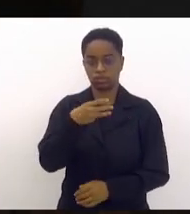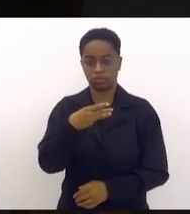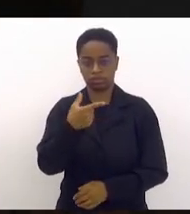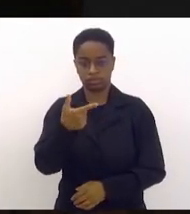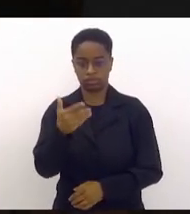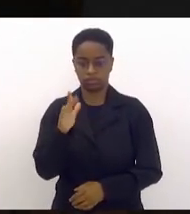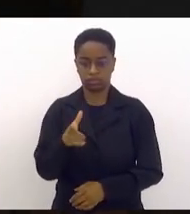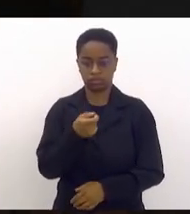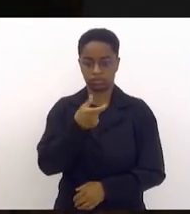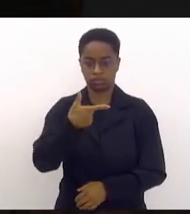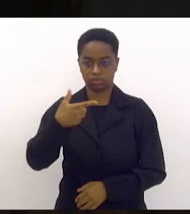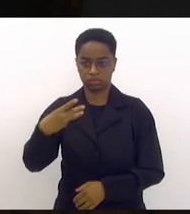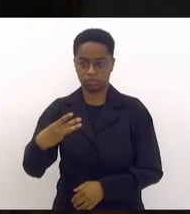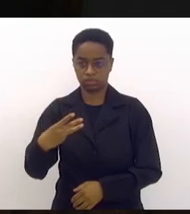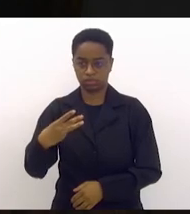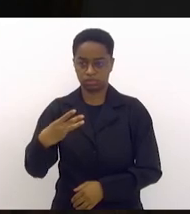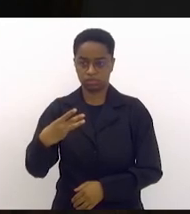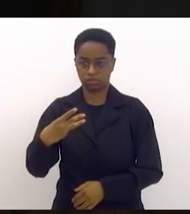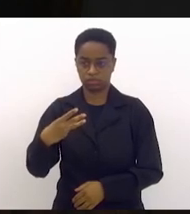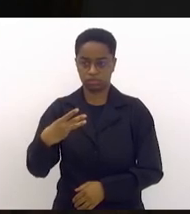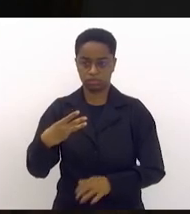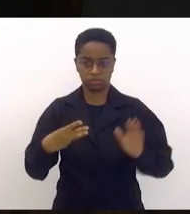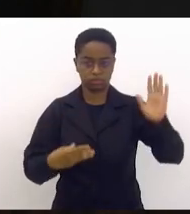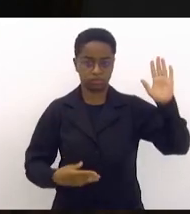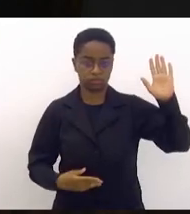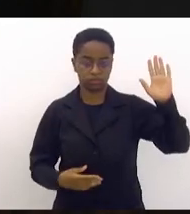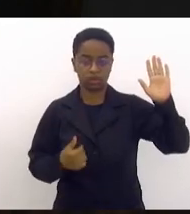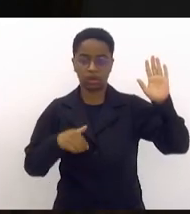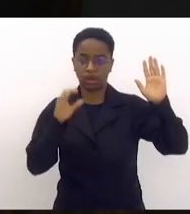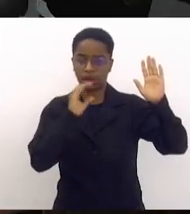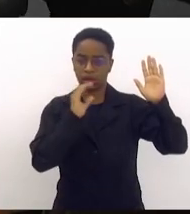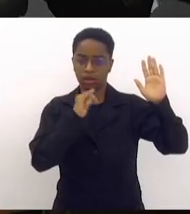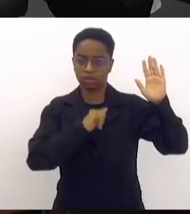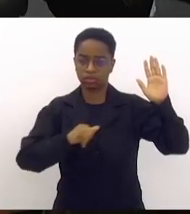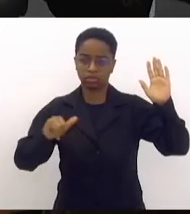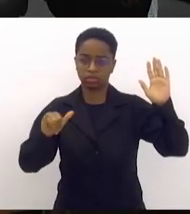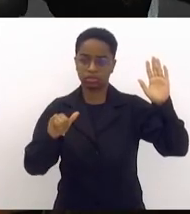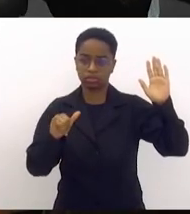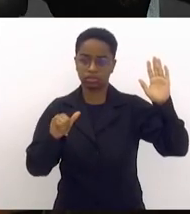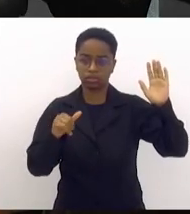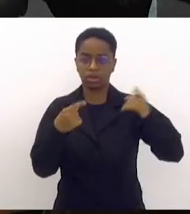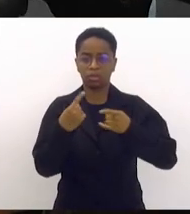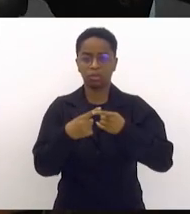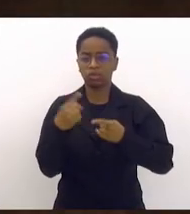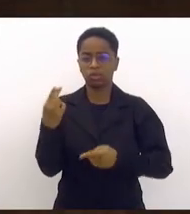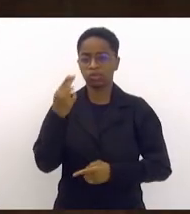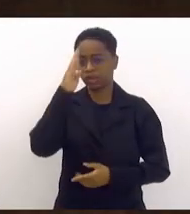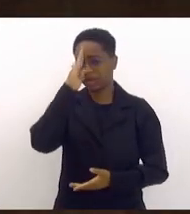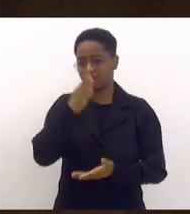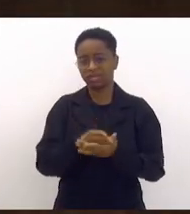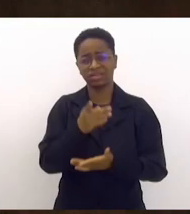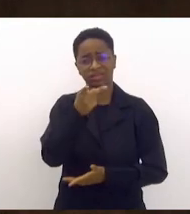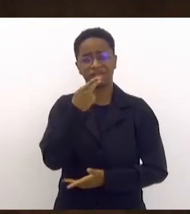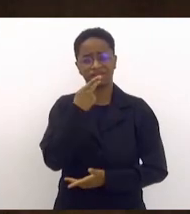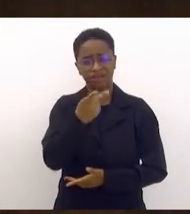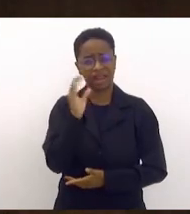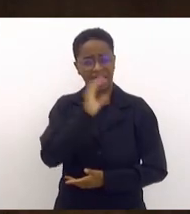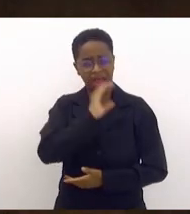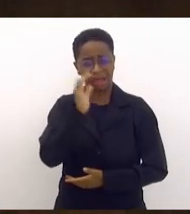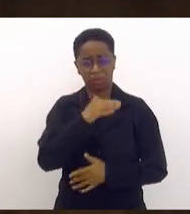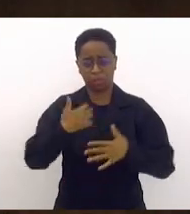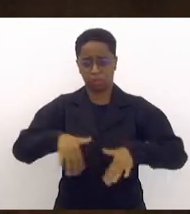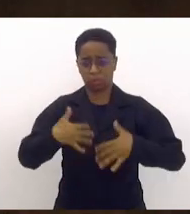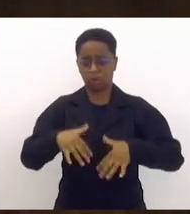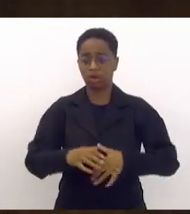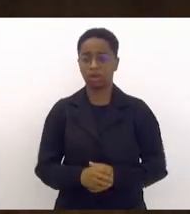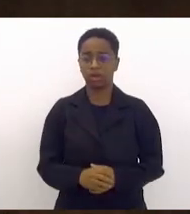de 23 de autoridade... Presidente, só rapidamente pela ordem, é que é inacreditável a sua velocidade, e isso é muito bom para nós.